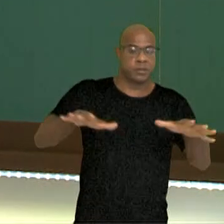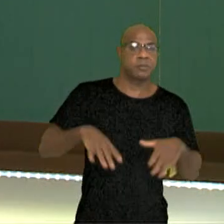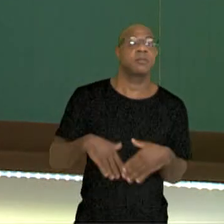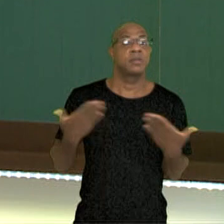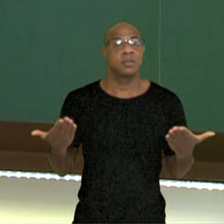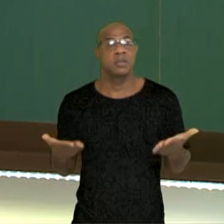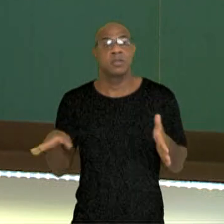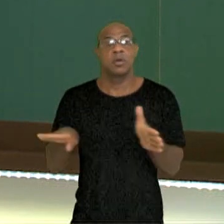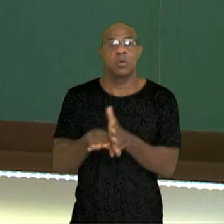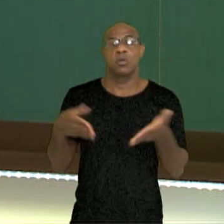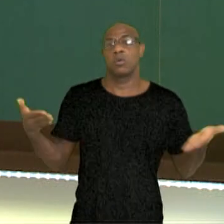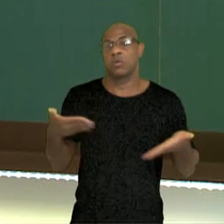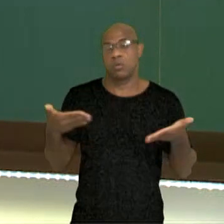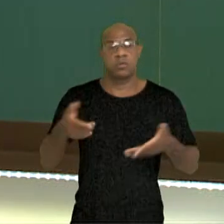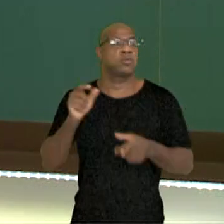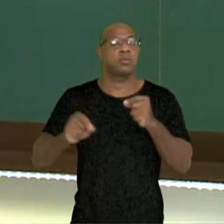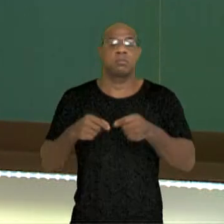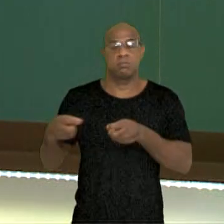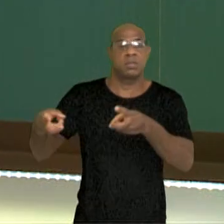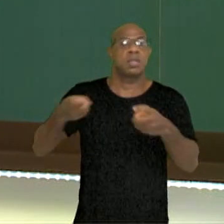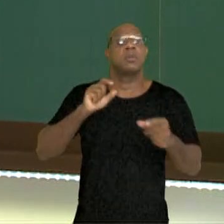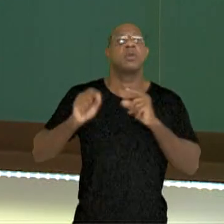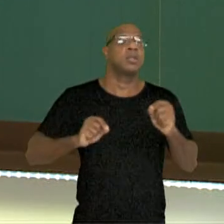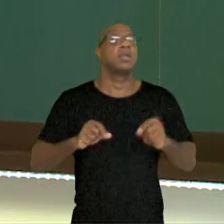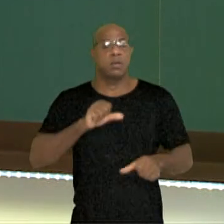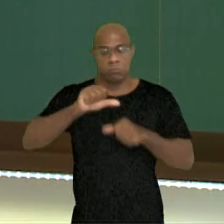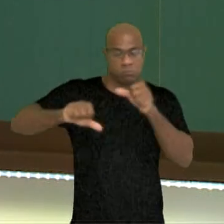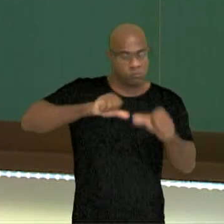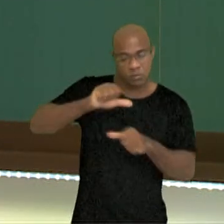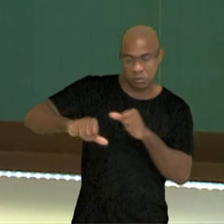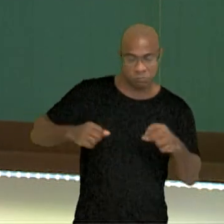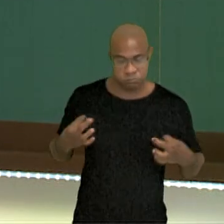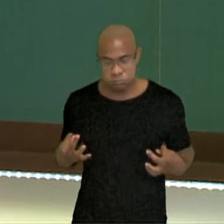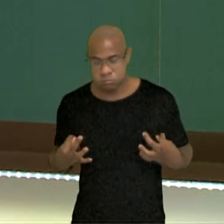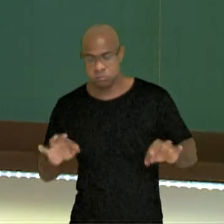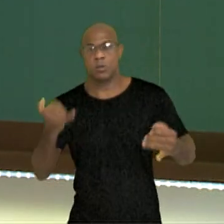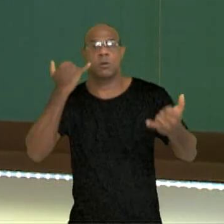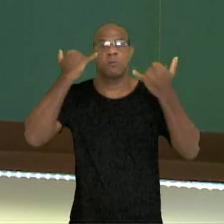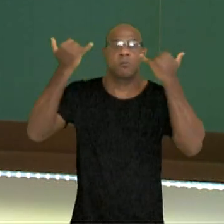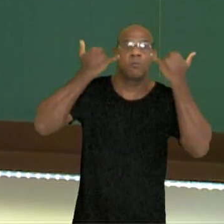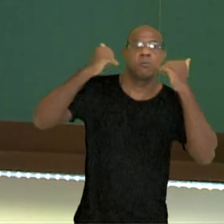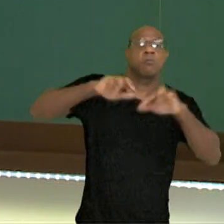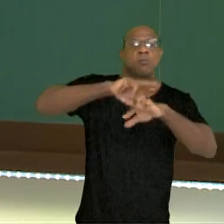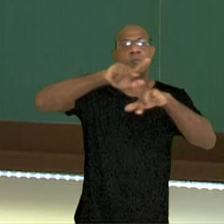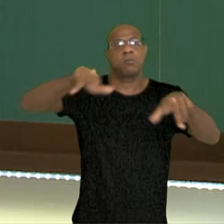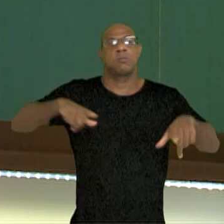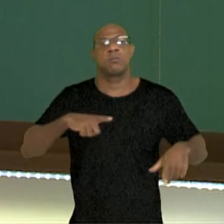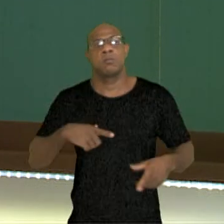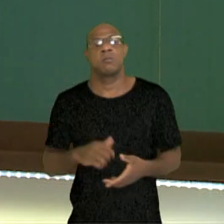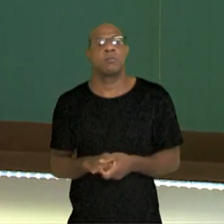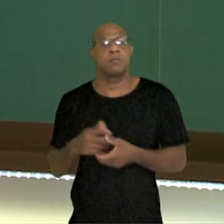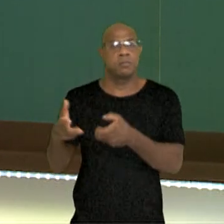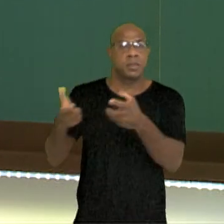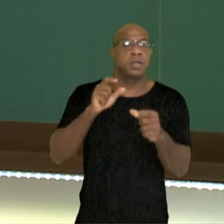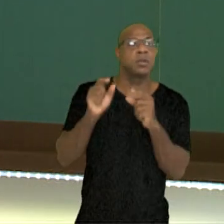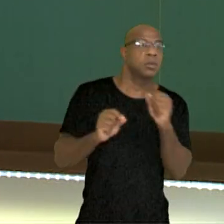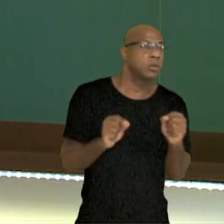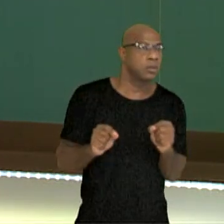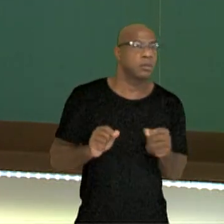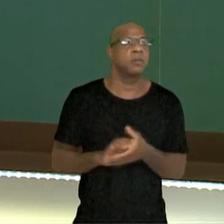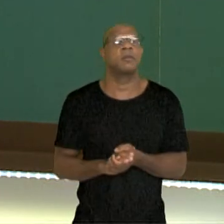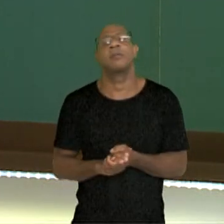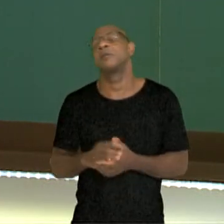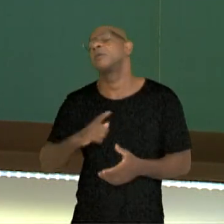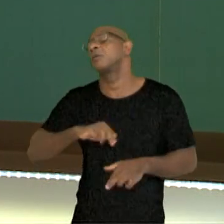nesses dias atuais em que você percebe a mudança para a informação. Nessa informação, você percebe um